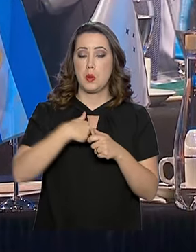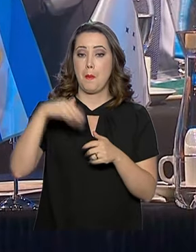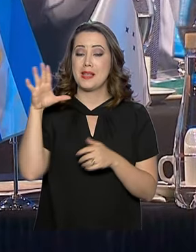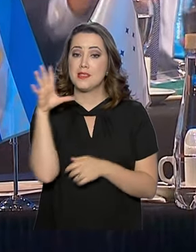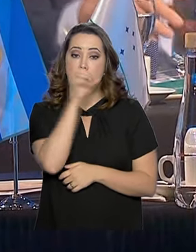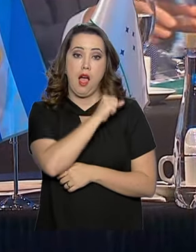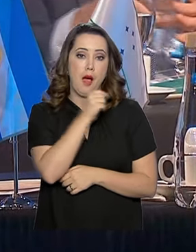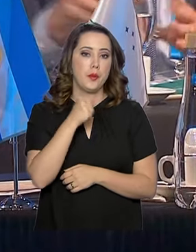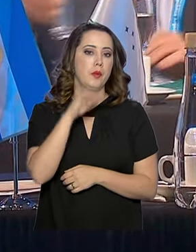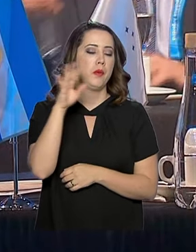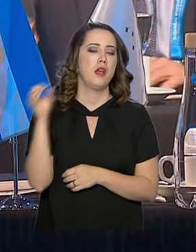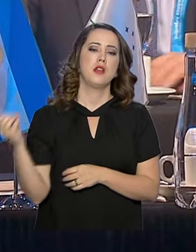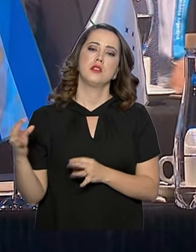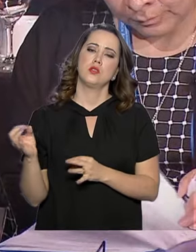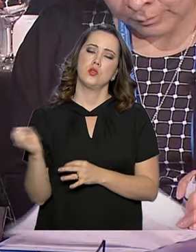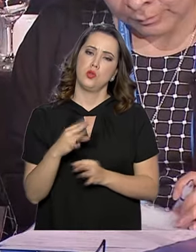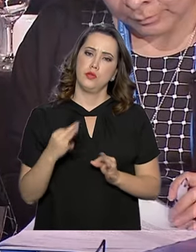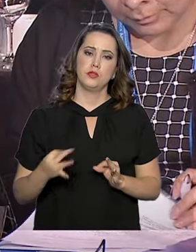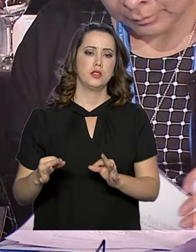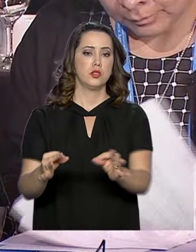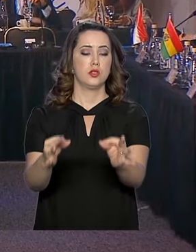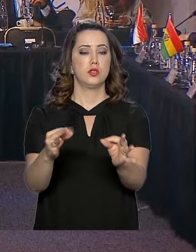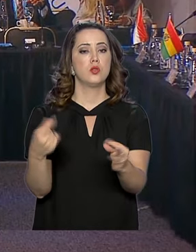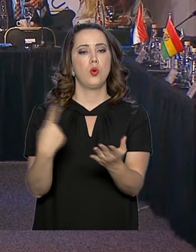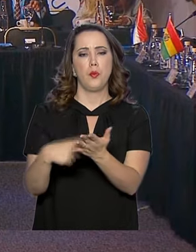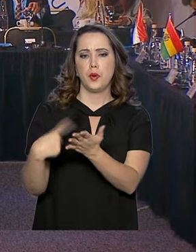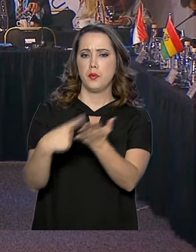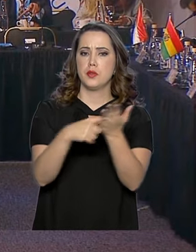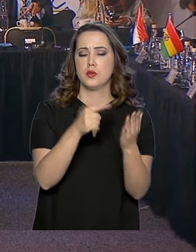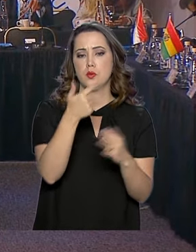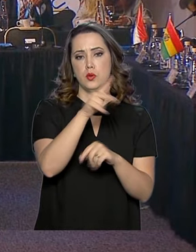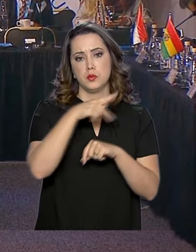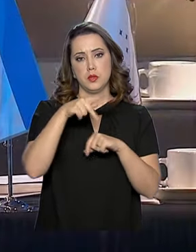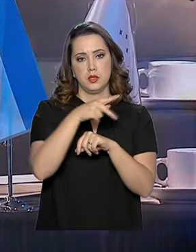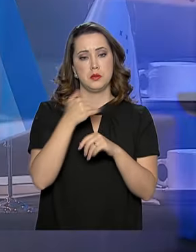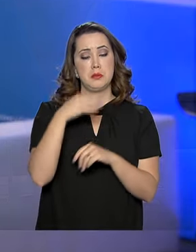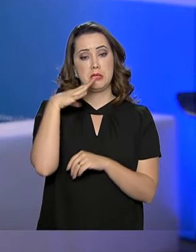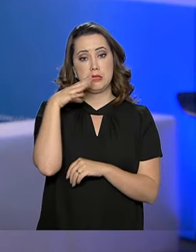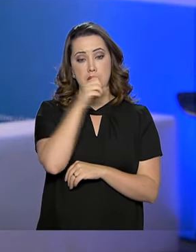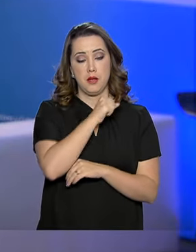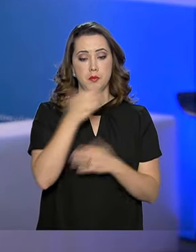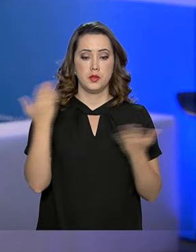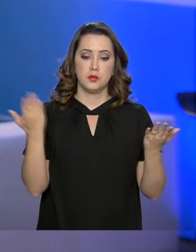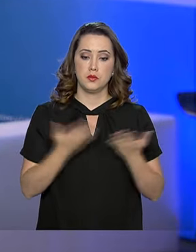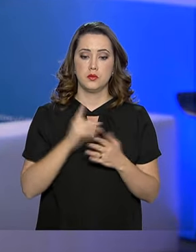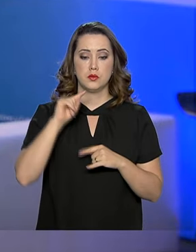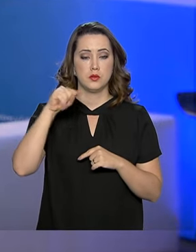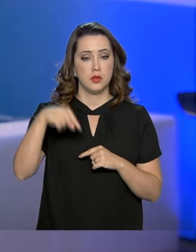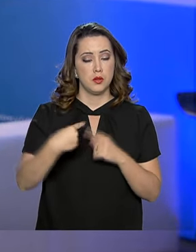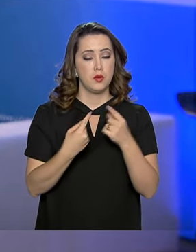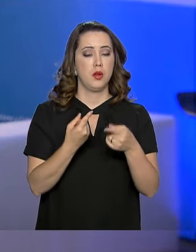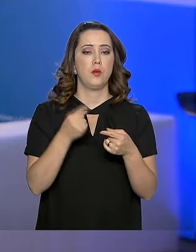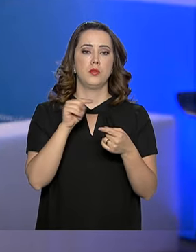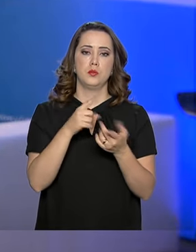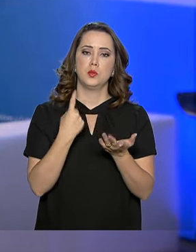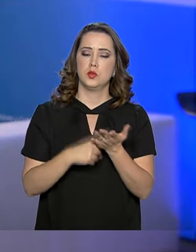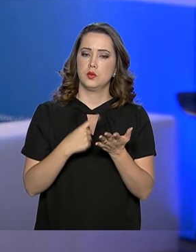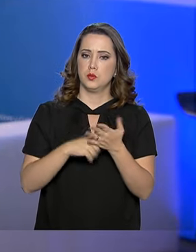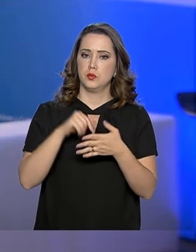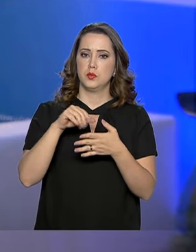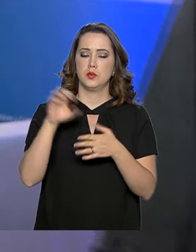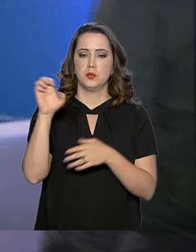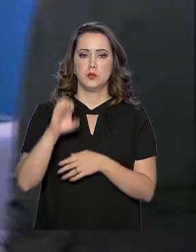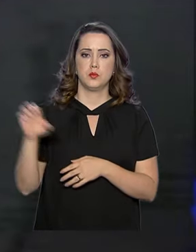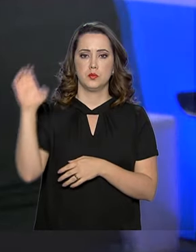ágil, mais moderno e busque outros acordos comerciais de forma mais rápida possível, agora, depois desse acordo com União